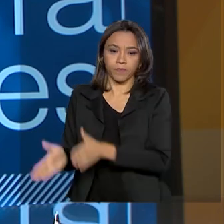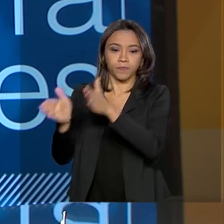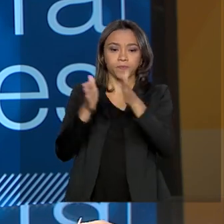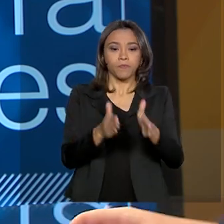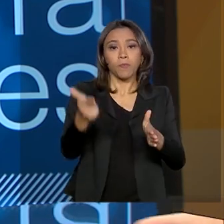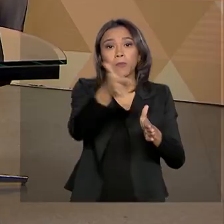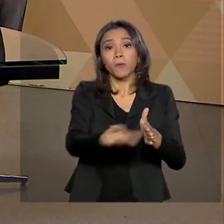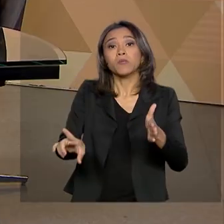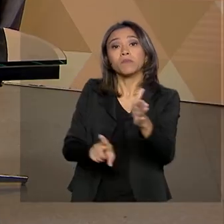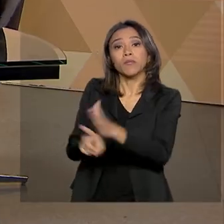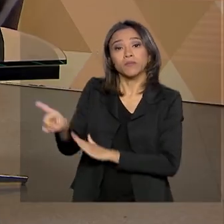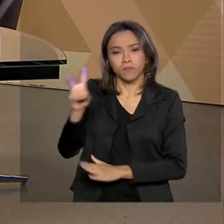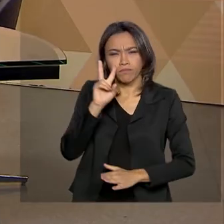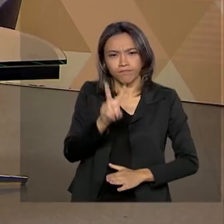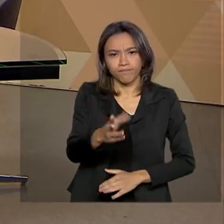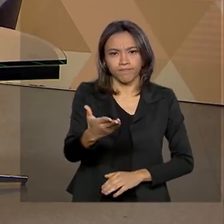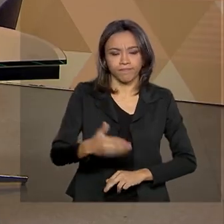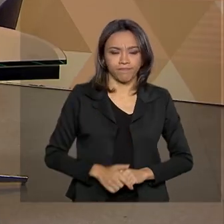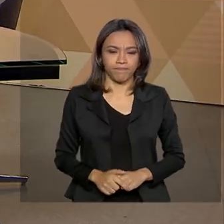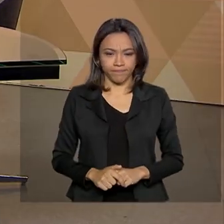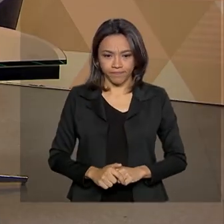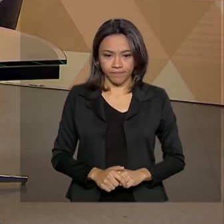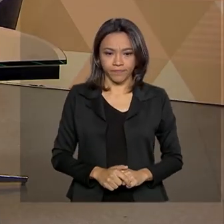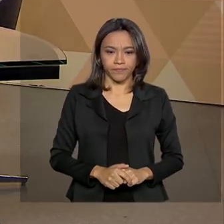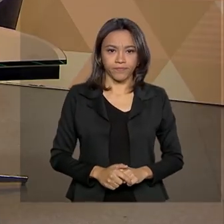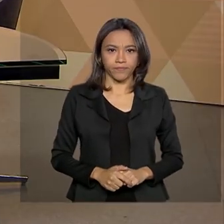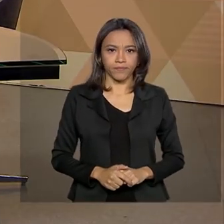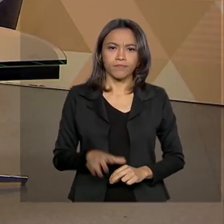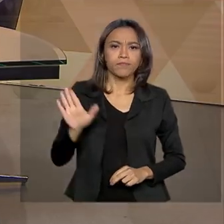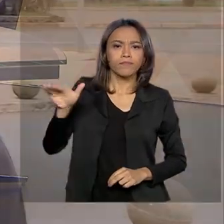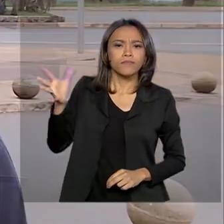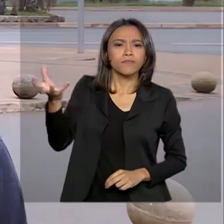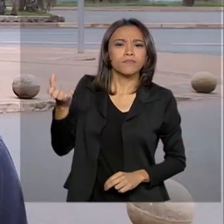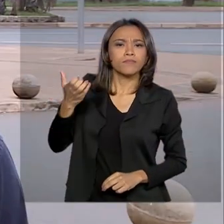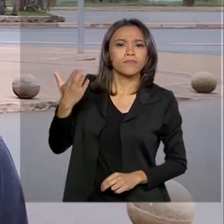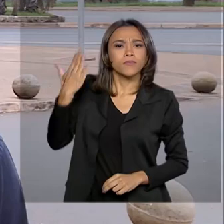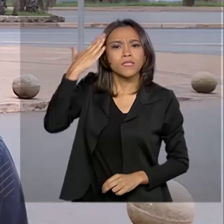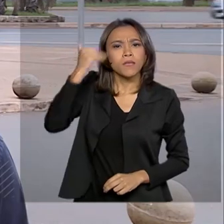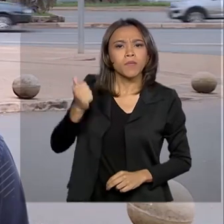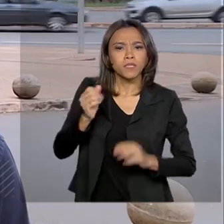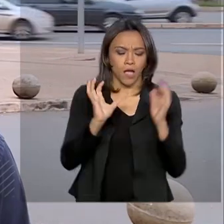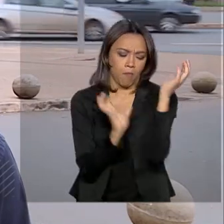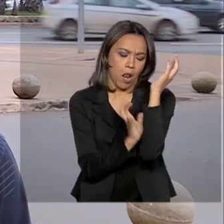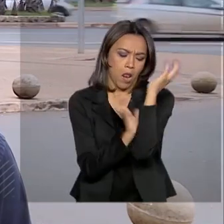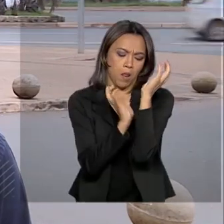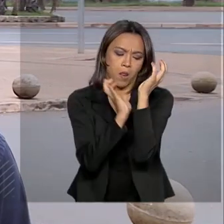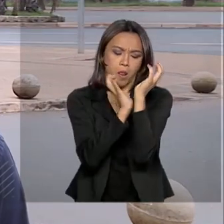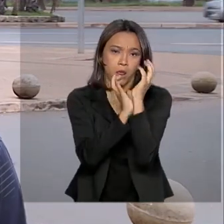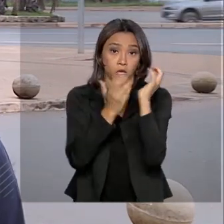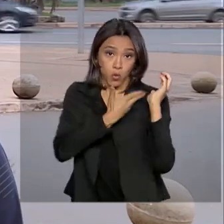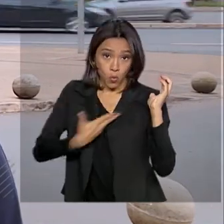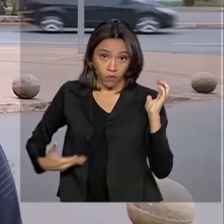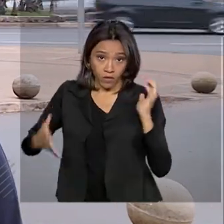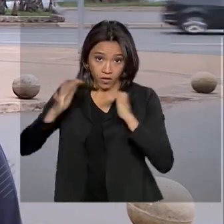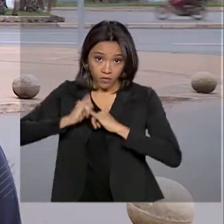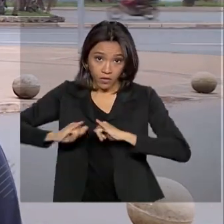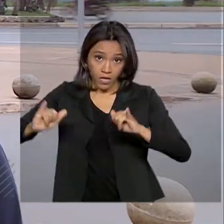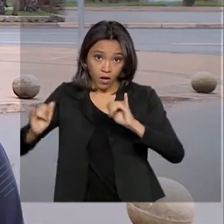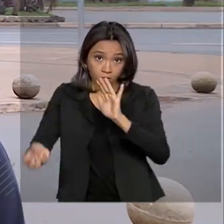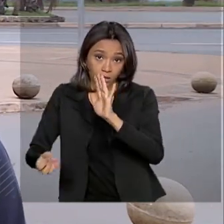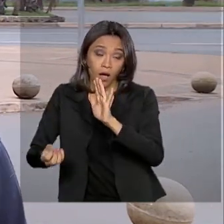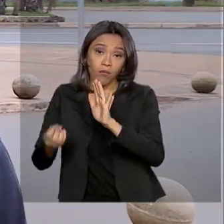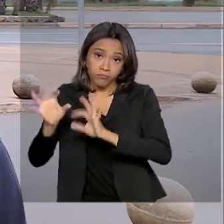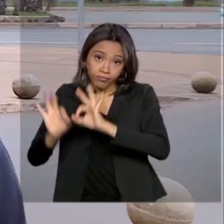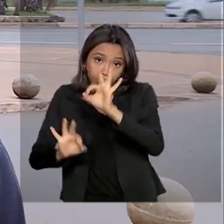Douglas Almeida. Vamos ouvir. E gostaria de saber se a desburocratização que o governo federal está implementando já